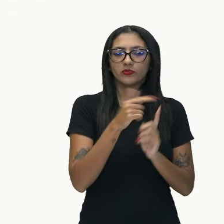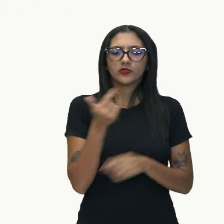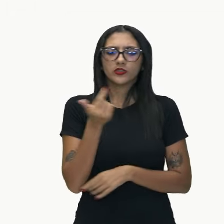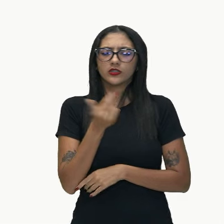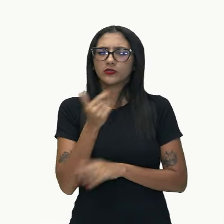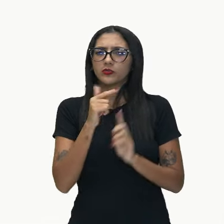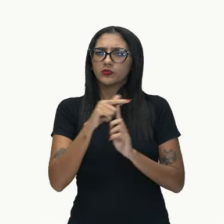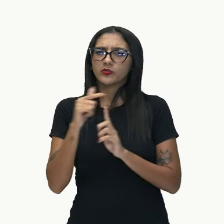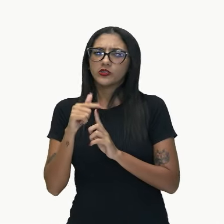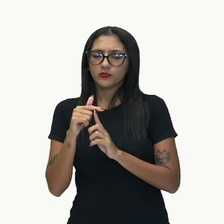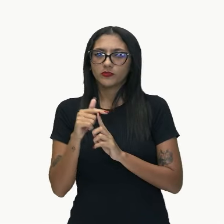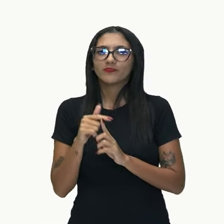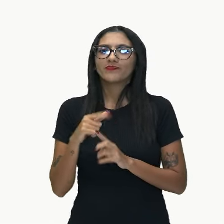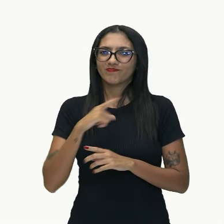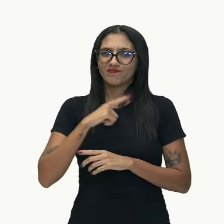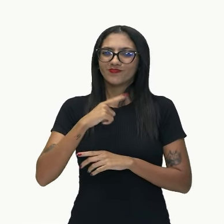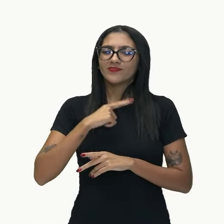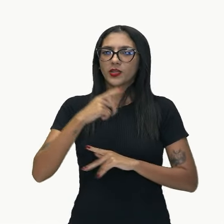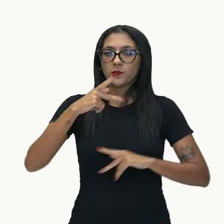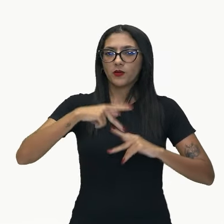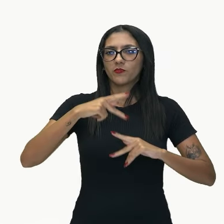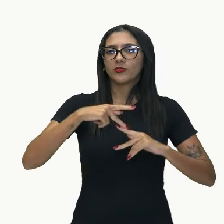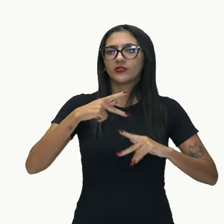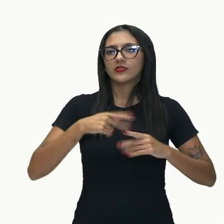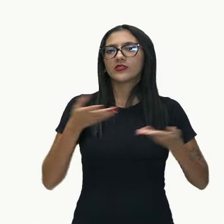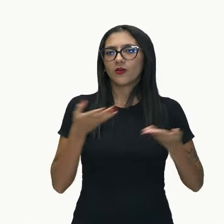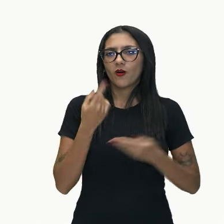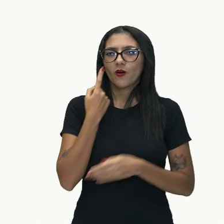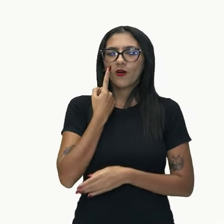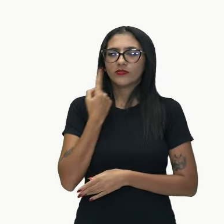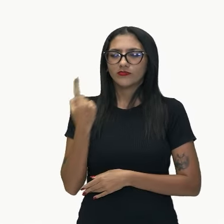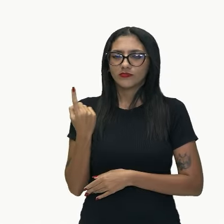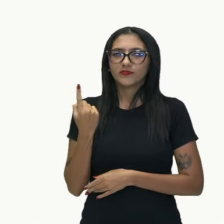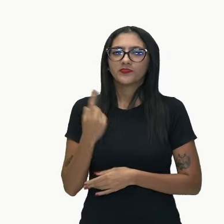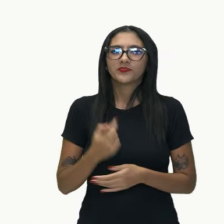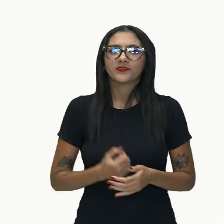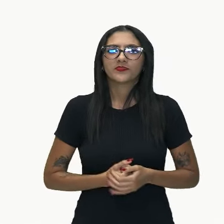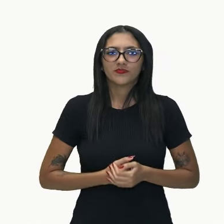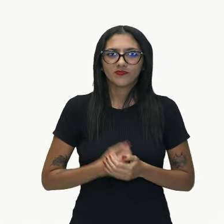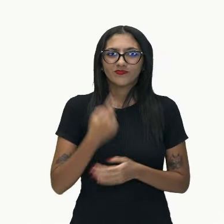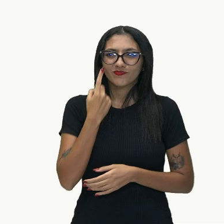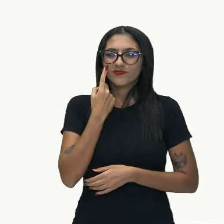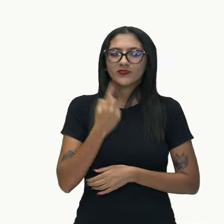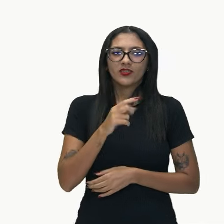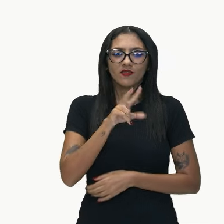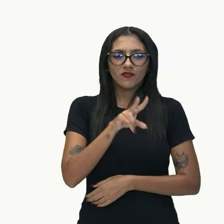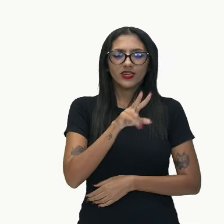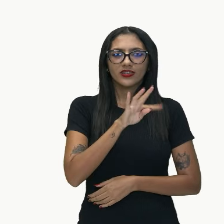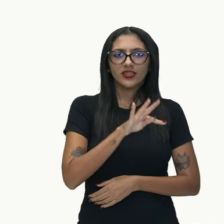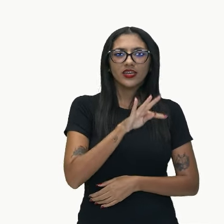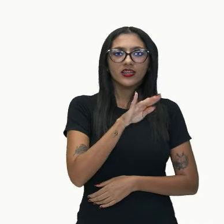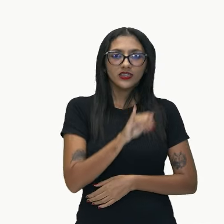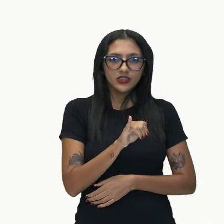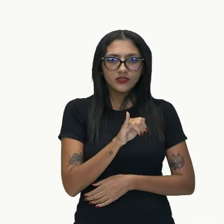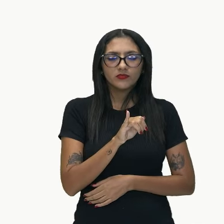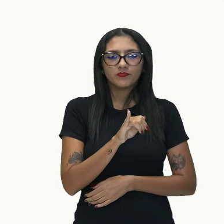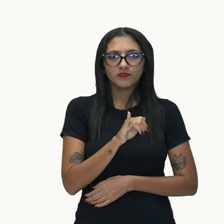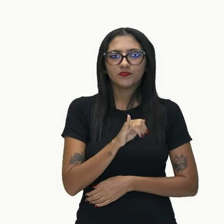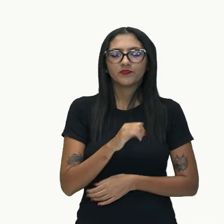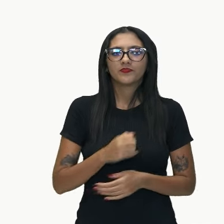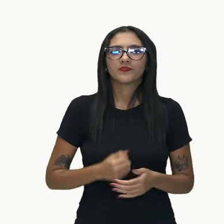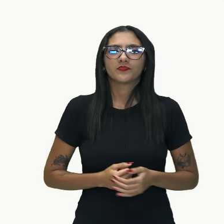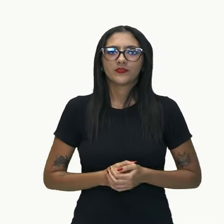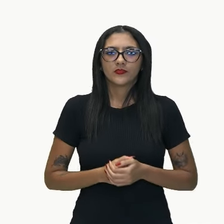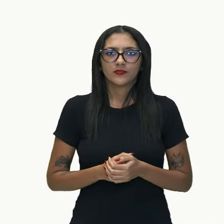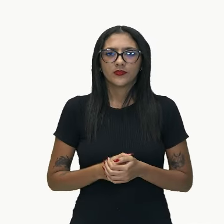preposição, porque daí, esse meu verbo da oração principal é verbo transitivo indireto e a minha oração subordinada